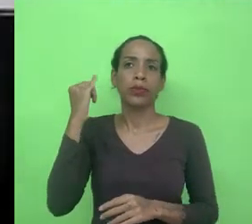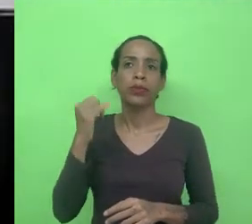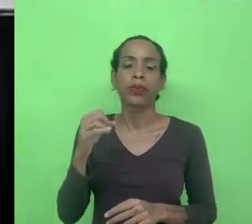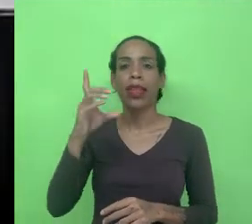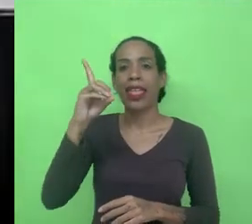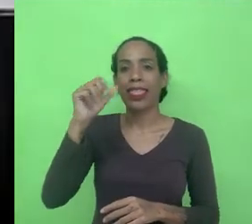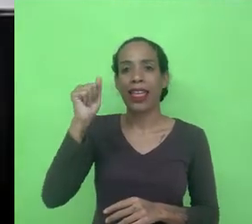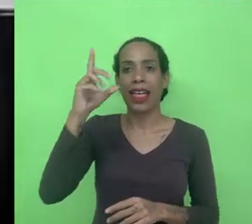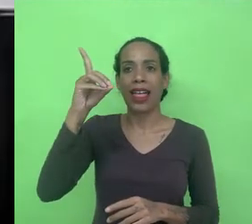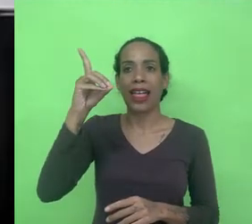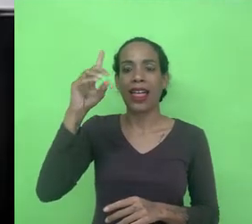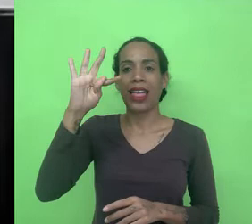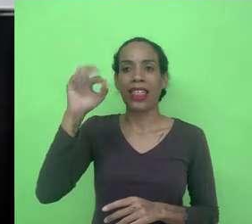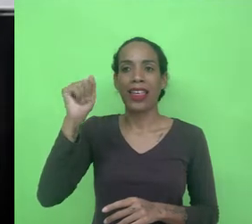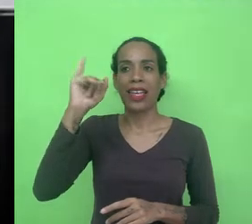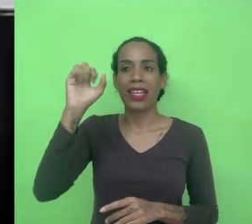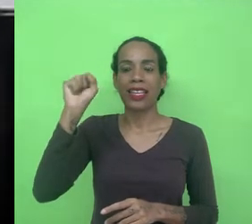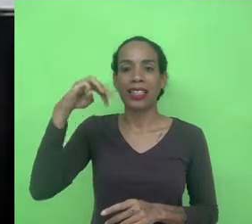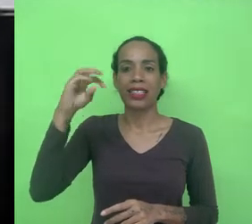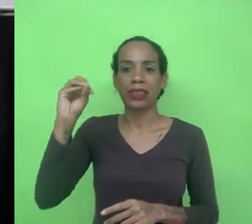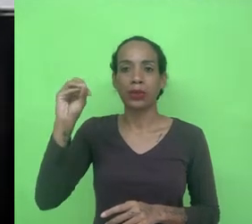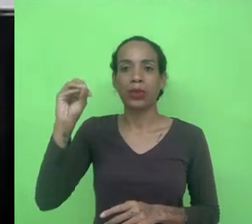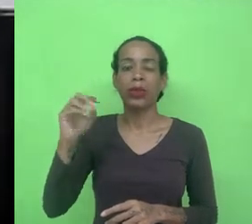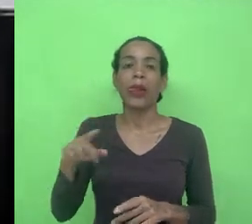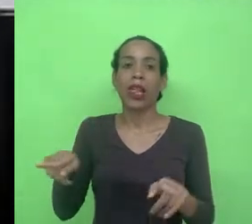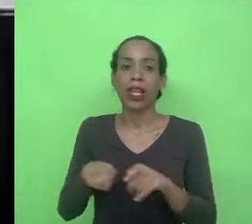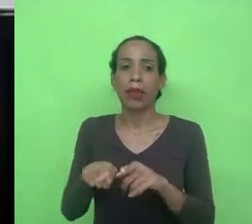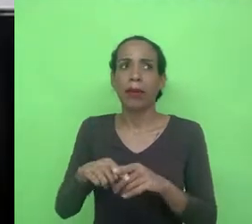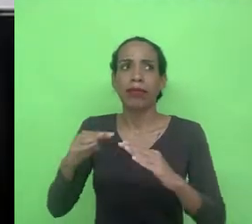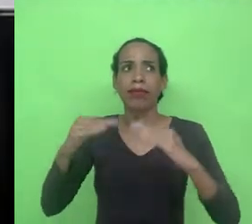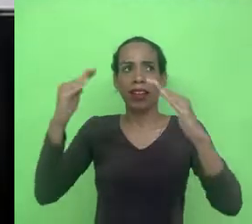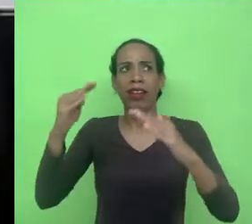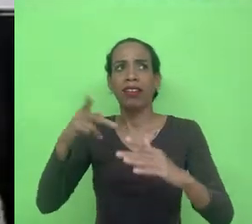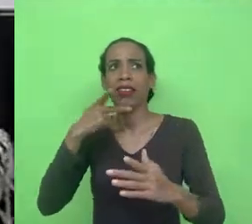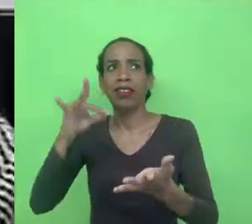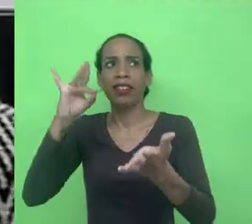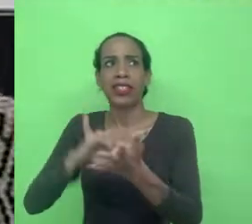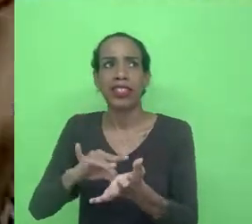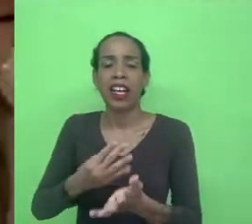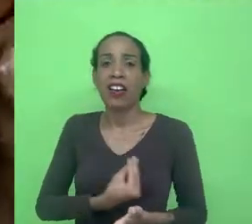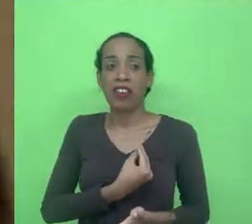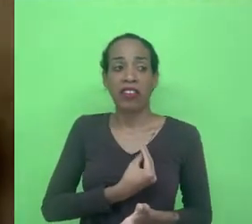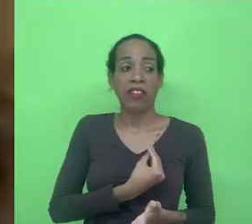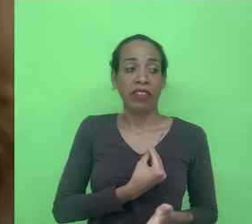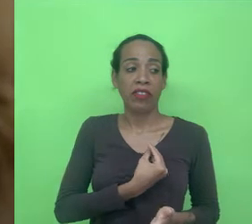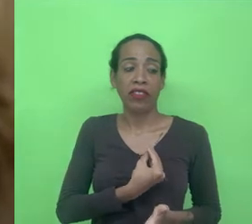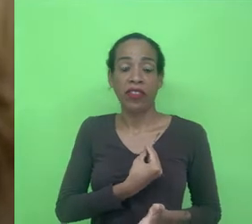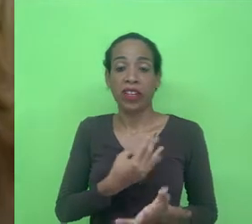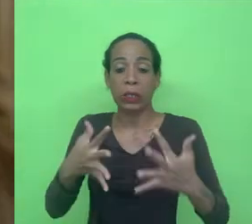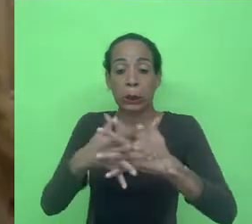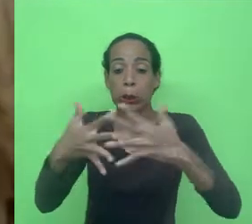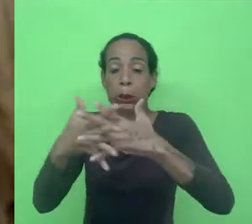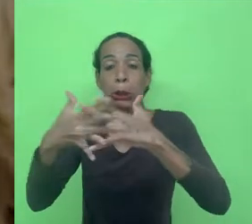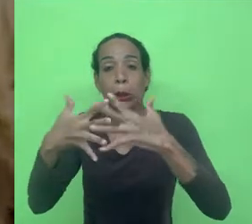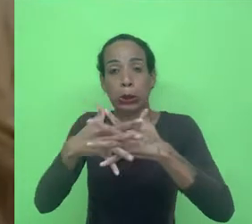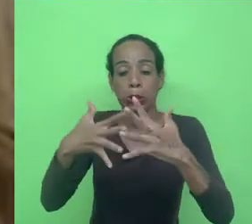para quem leu Harari que ele vai além e diz que na verdade nós temos uma verdadeira religião atrelada aos dados o